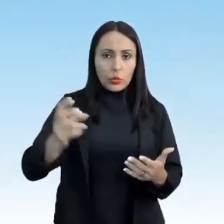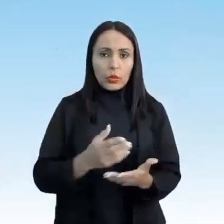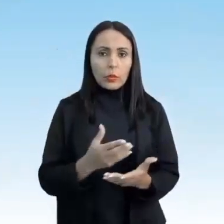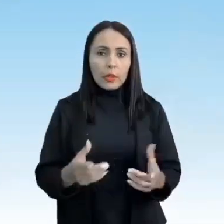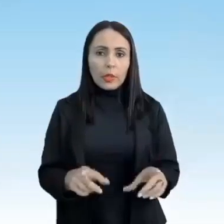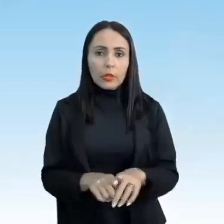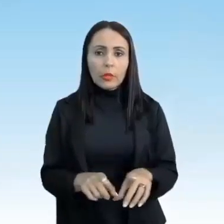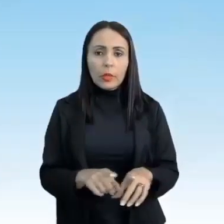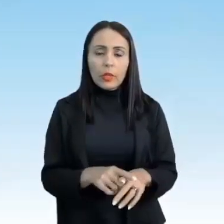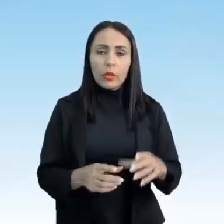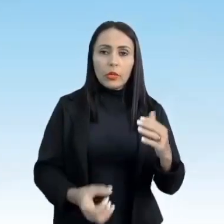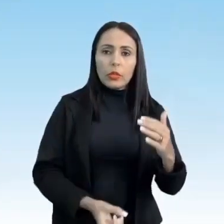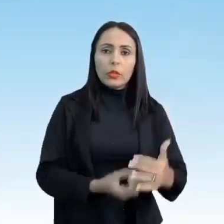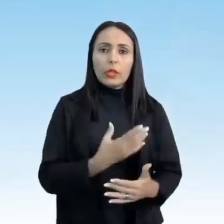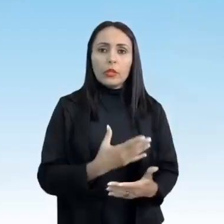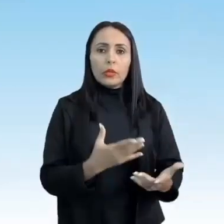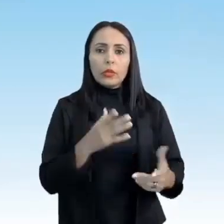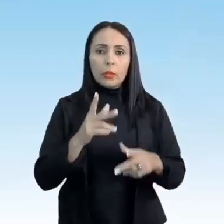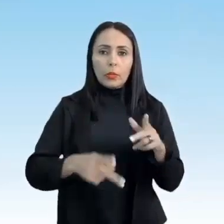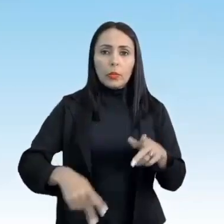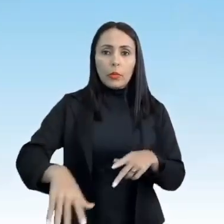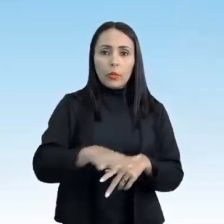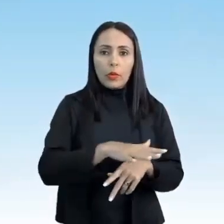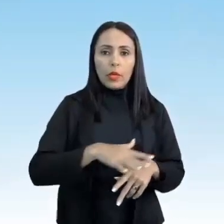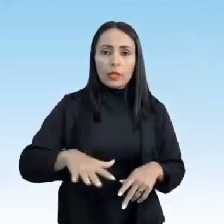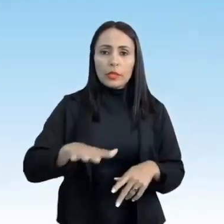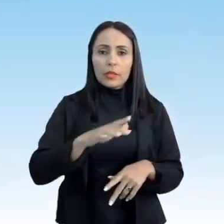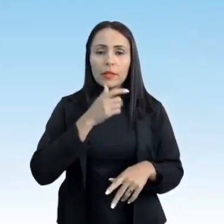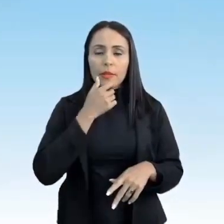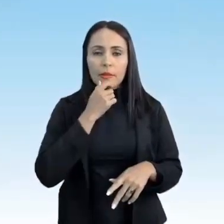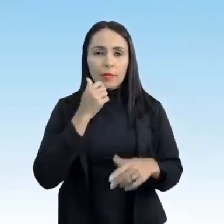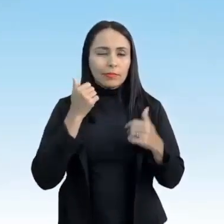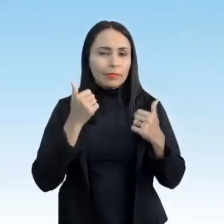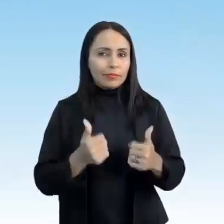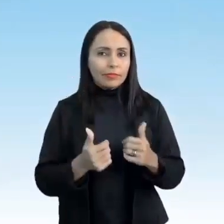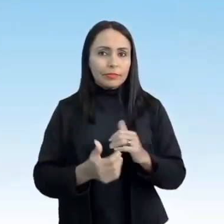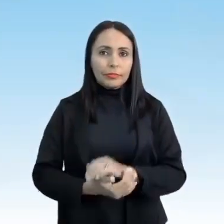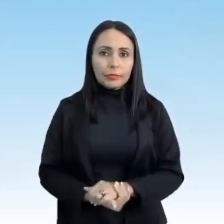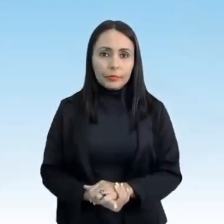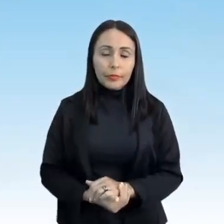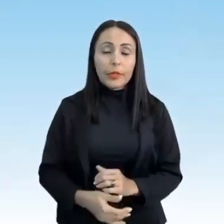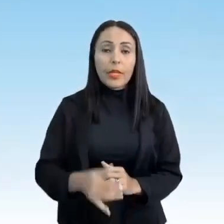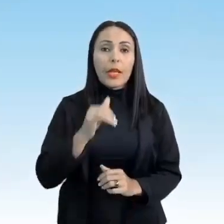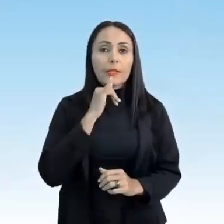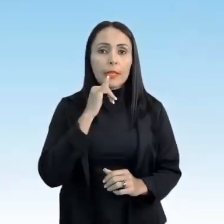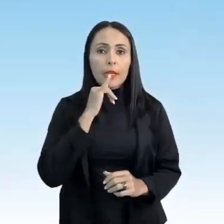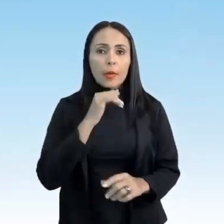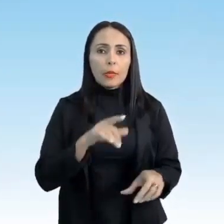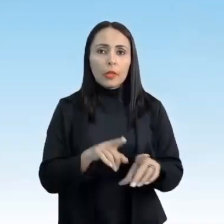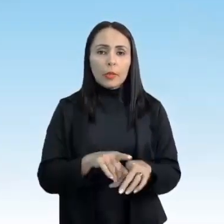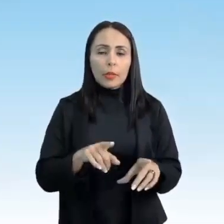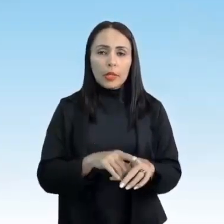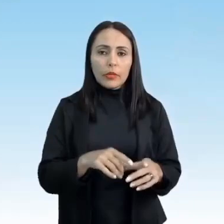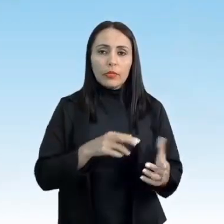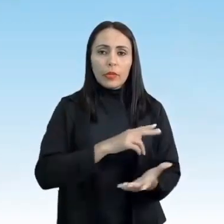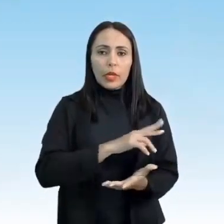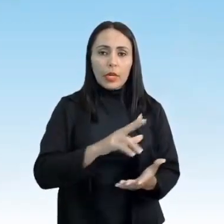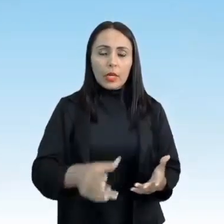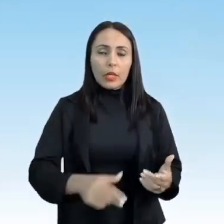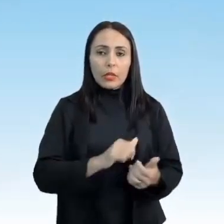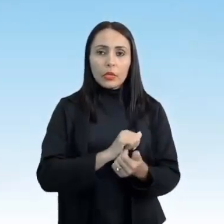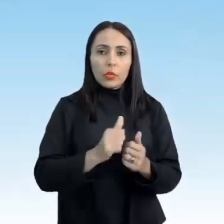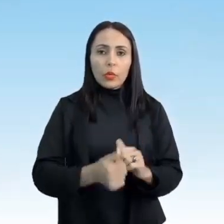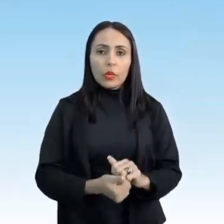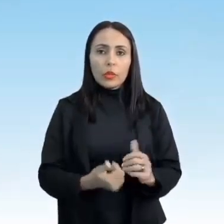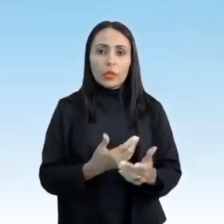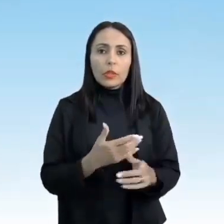originalmente das classes populares inglesas, tá? Exemplos mais citados são inúmeros esportes com bola